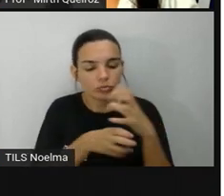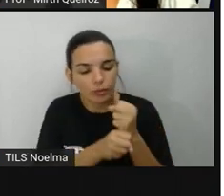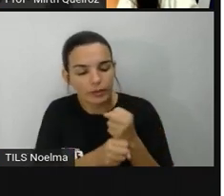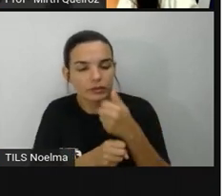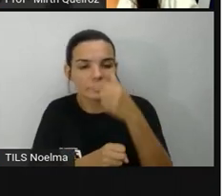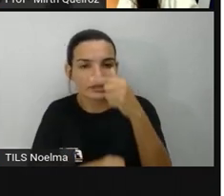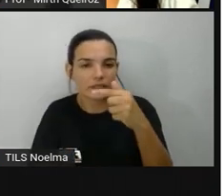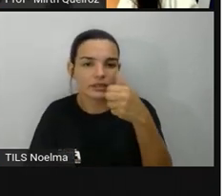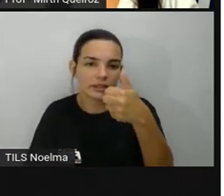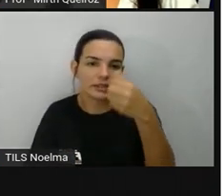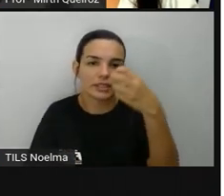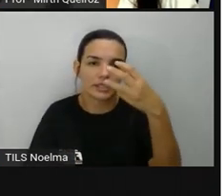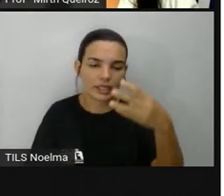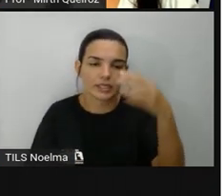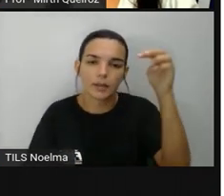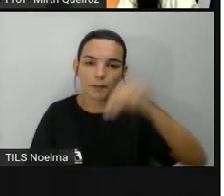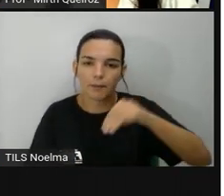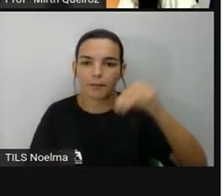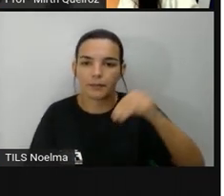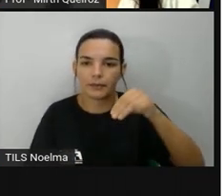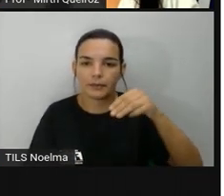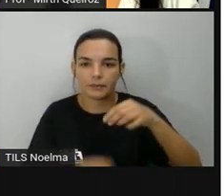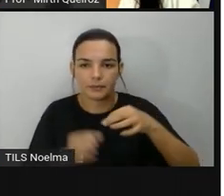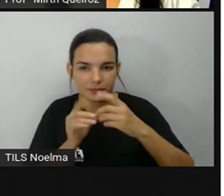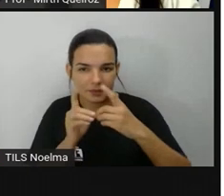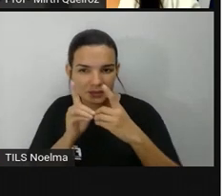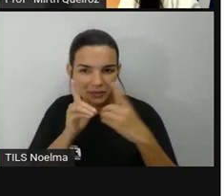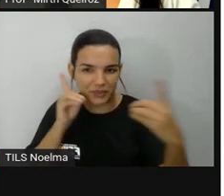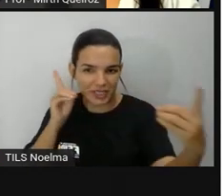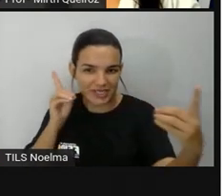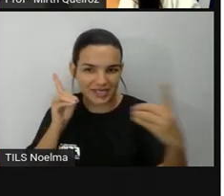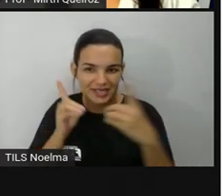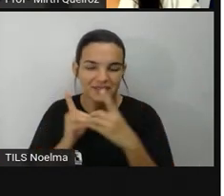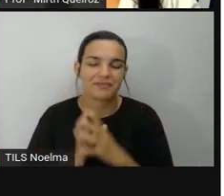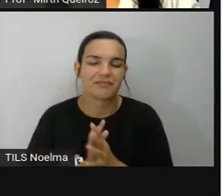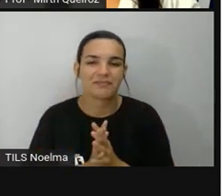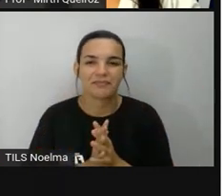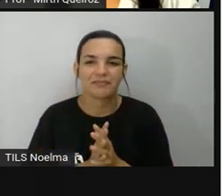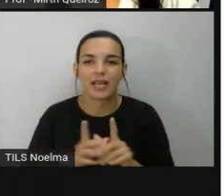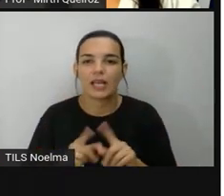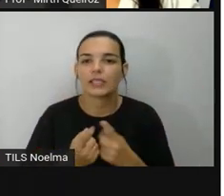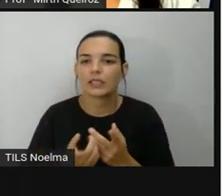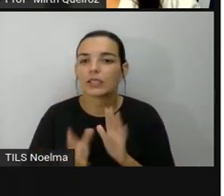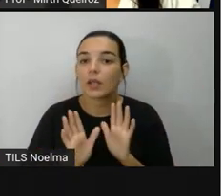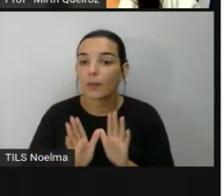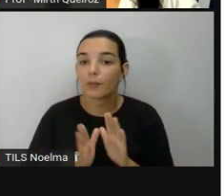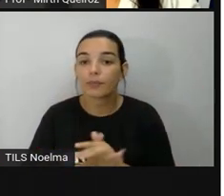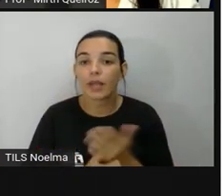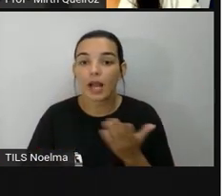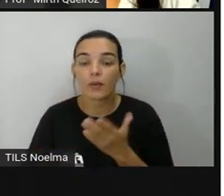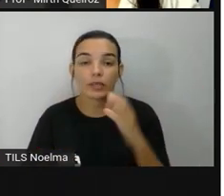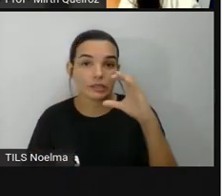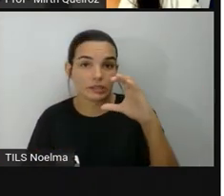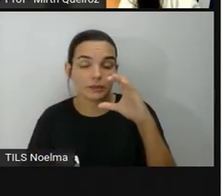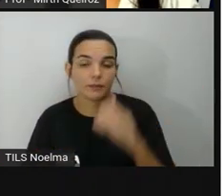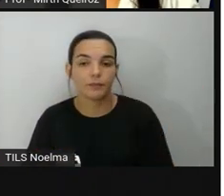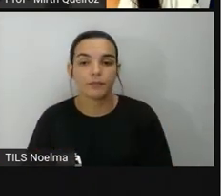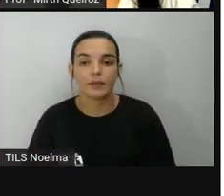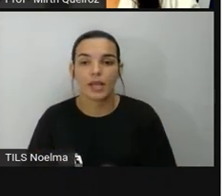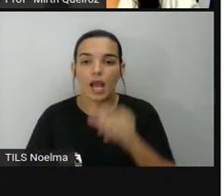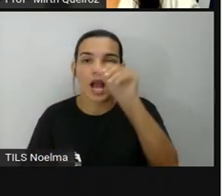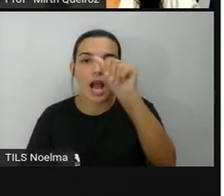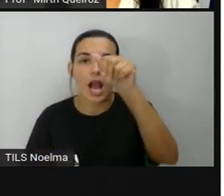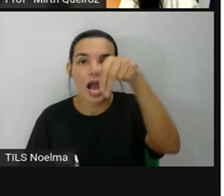Então, 713 metros. Ana foi e voltou da casa de Clara duas vezes.